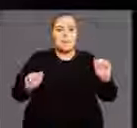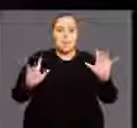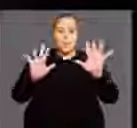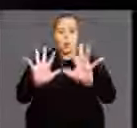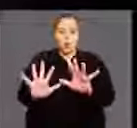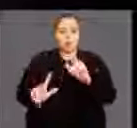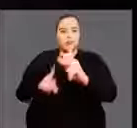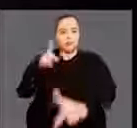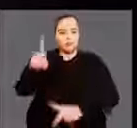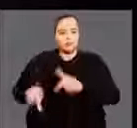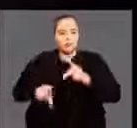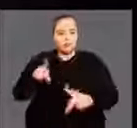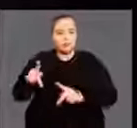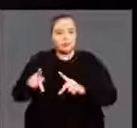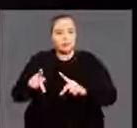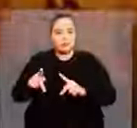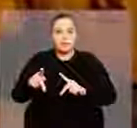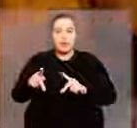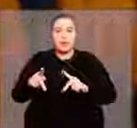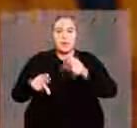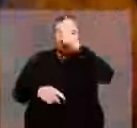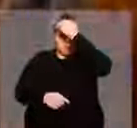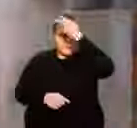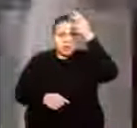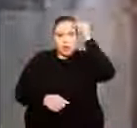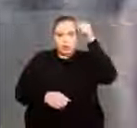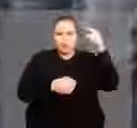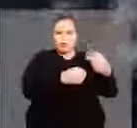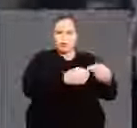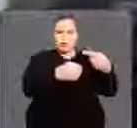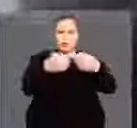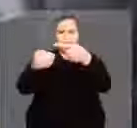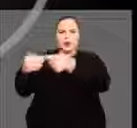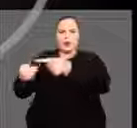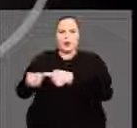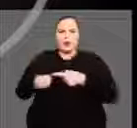População, prefeituras,